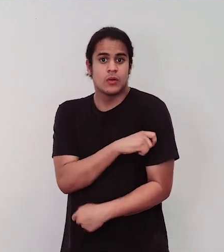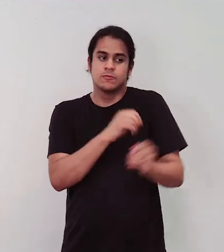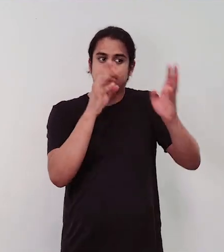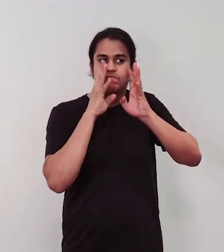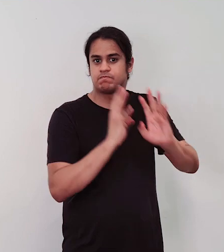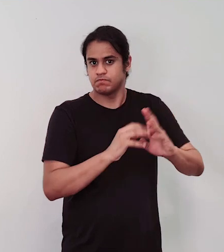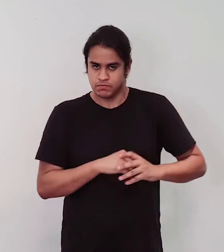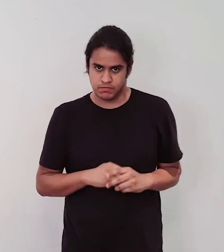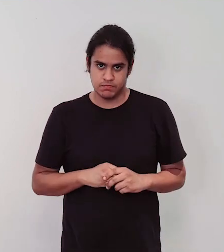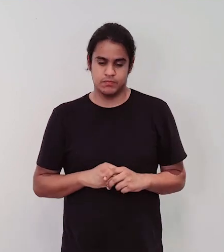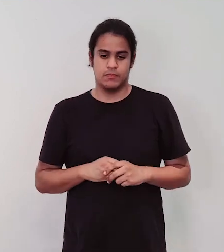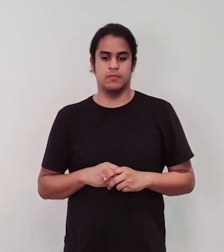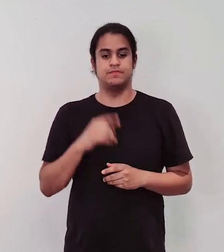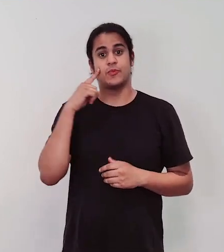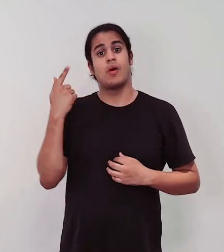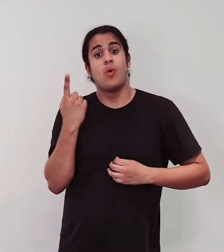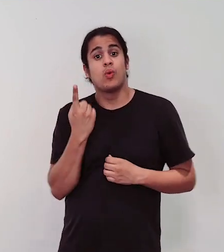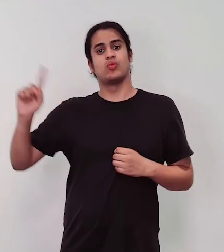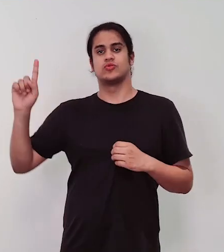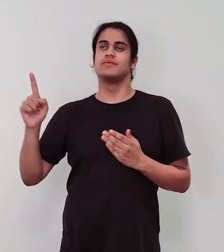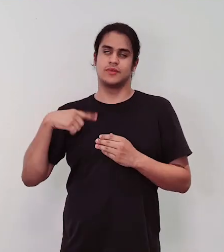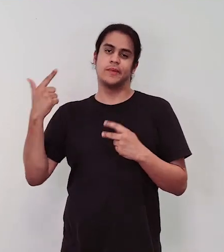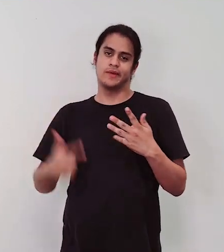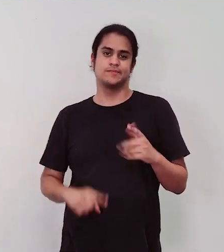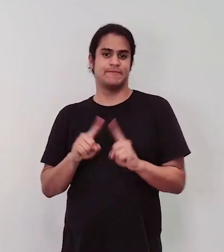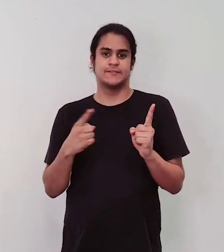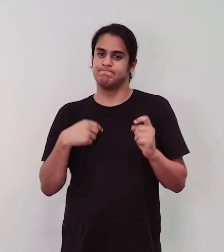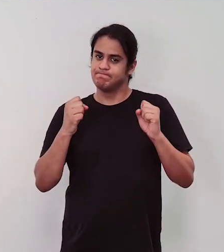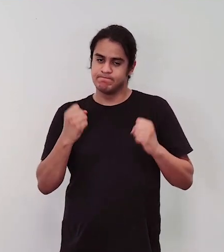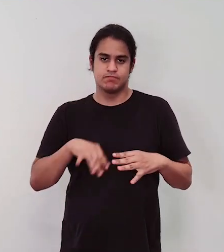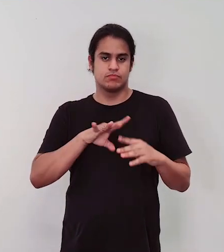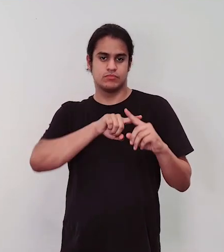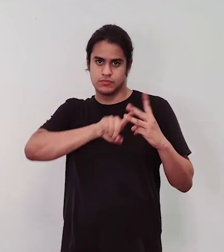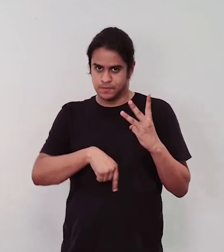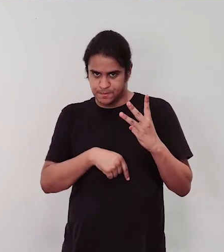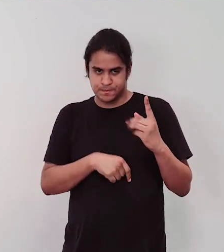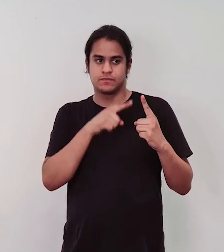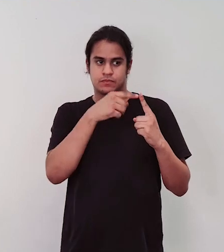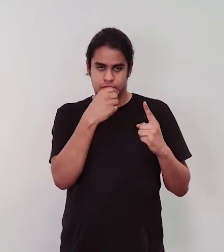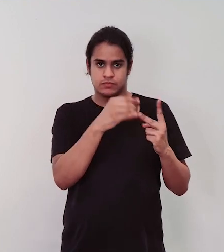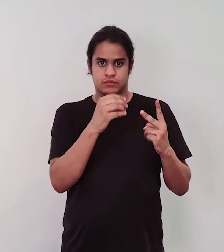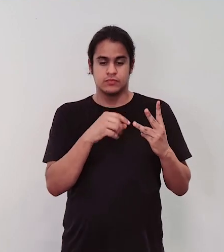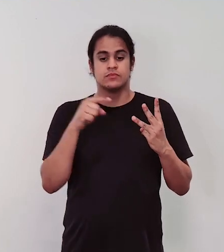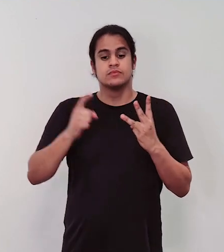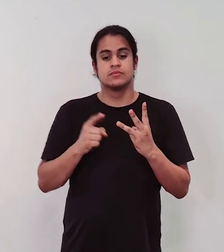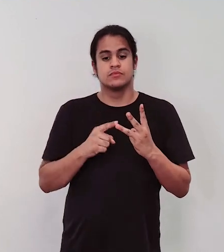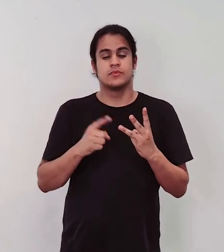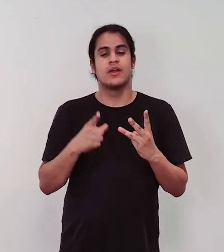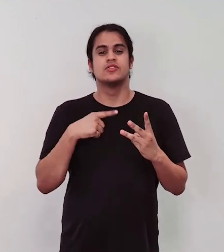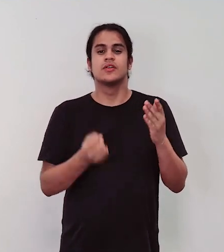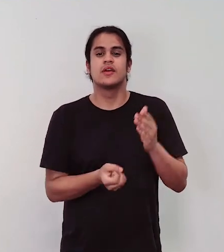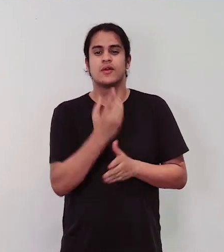última que eu vou trazer aqui, se tiveram outras, mas vou falar dessas três, foi a produção de lambes. Como eu falei,